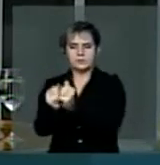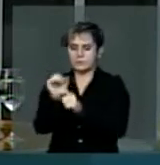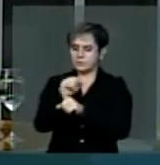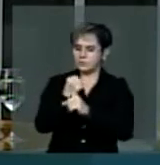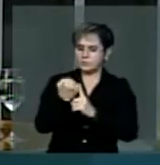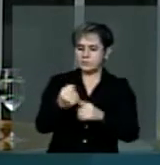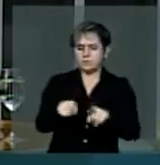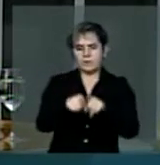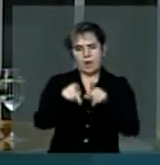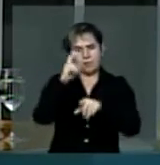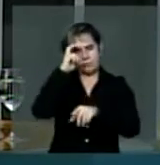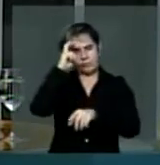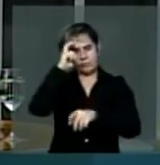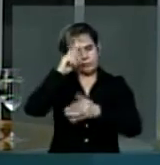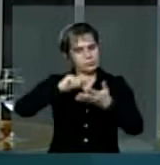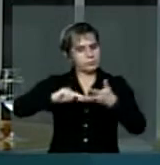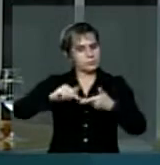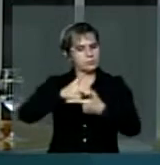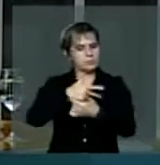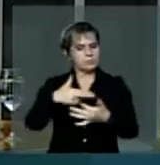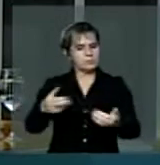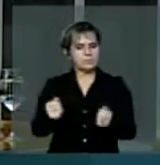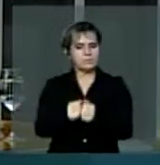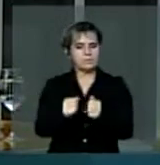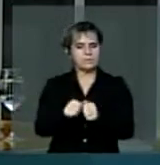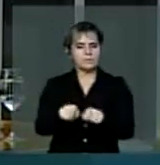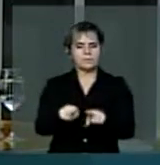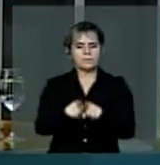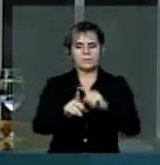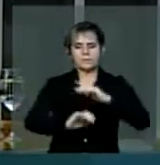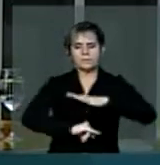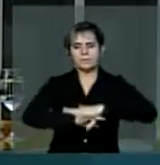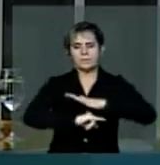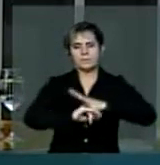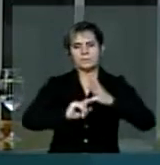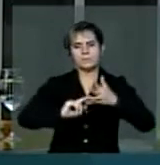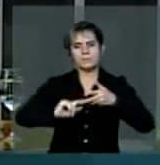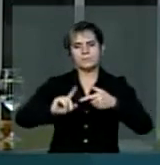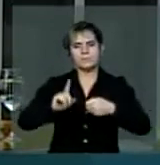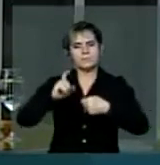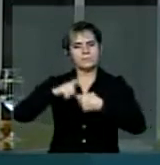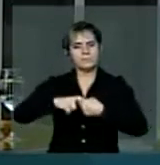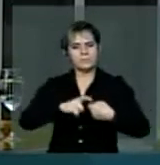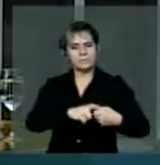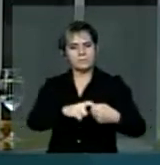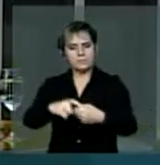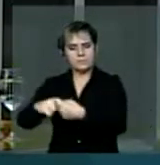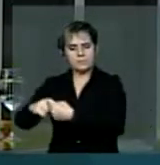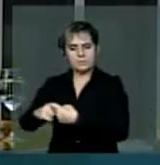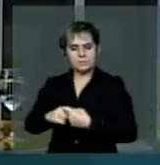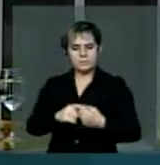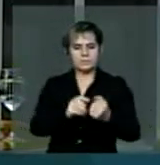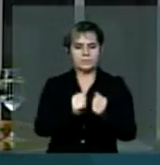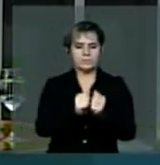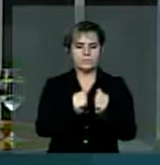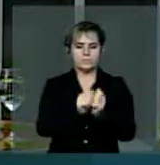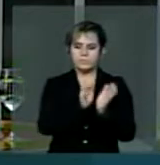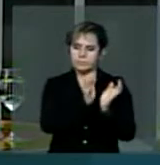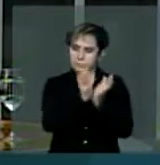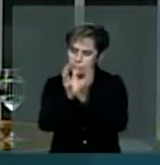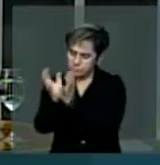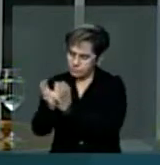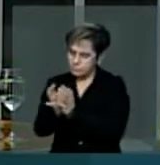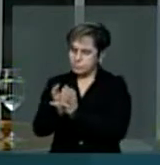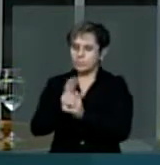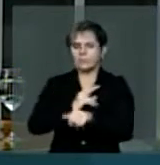com a intelectualidade, com as instituições e setores que